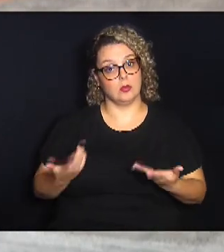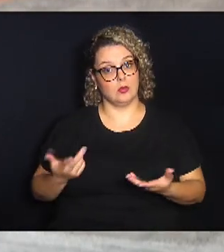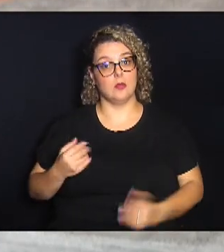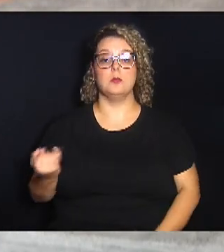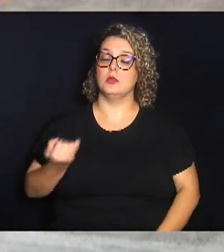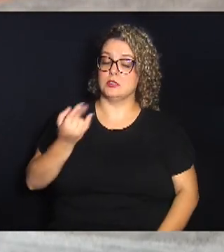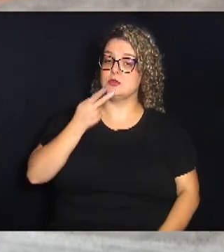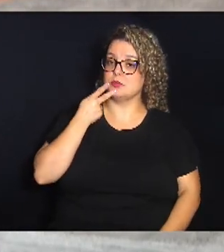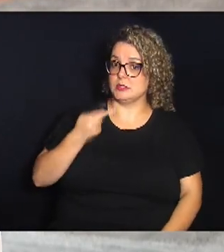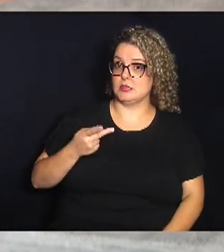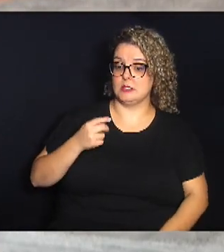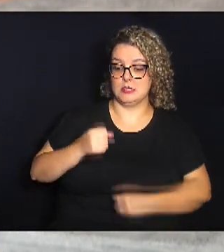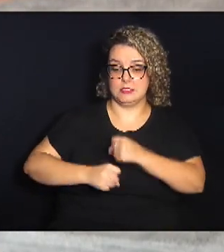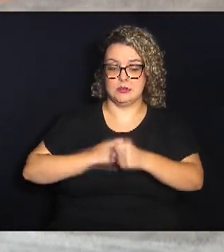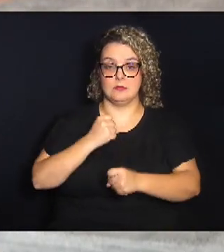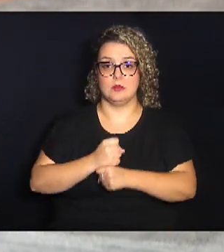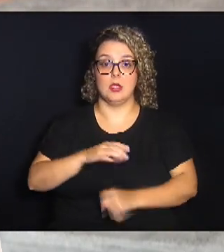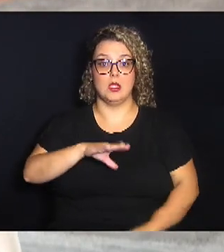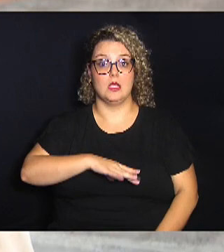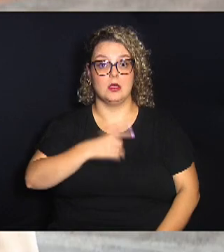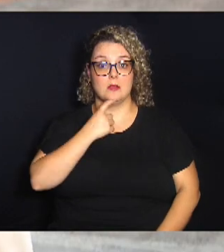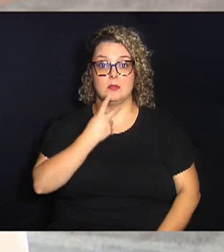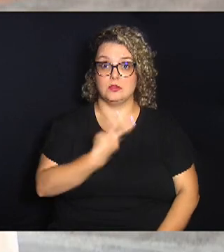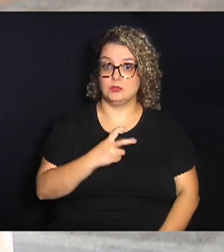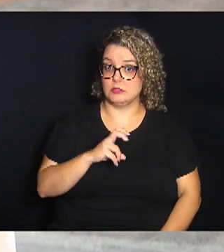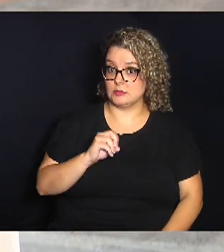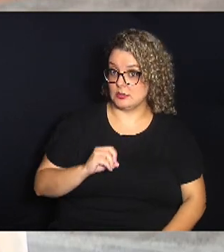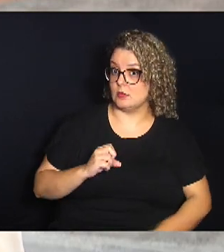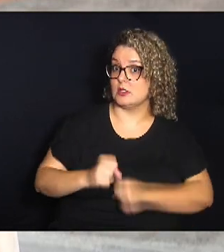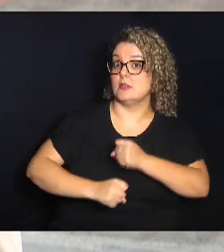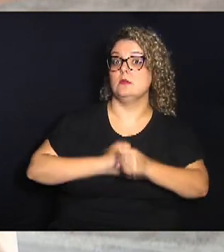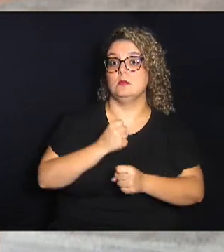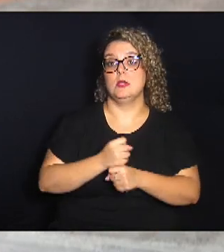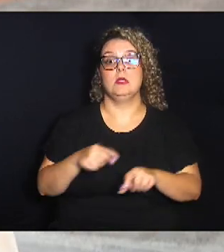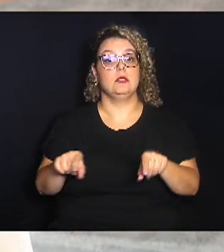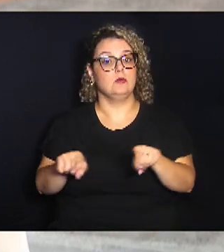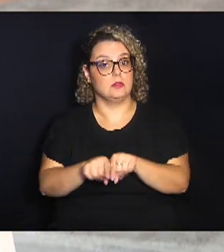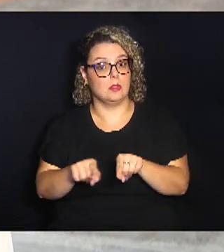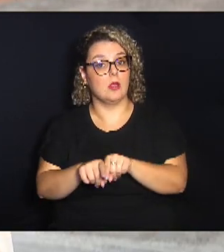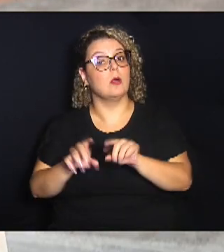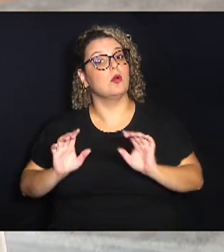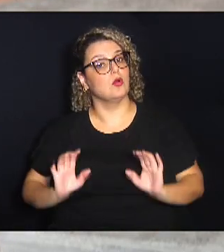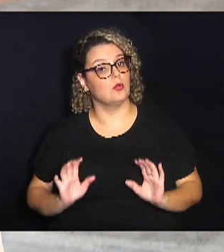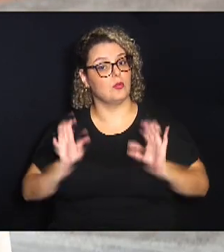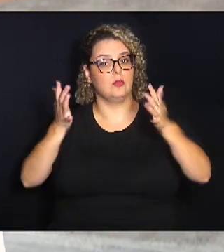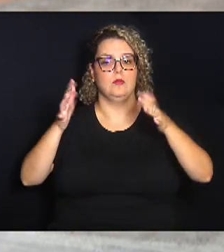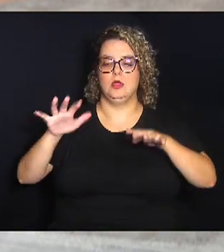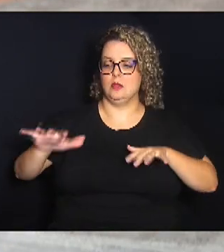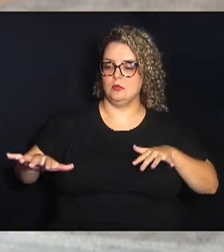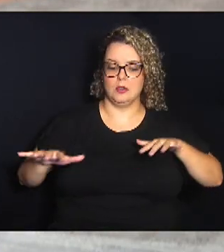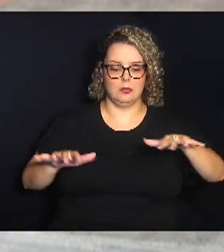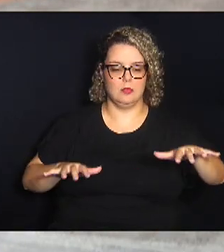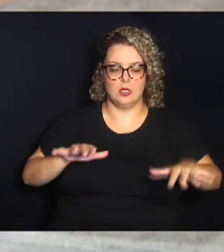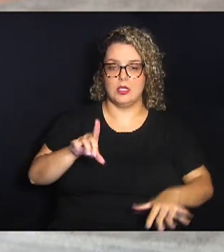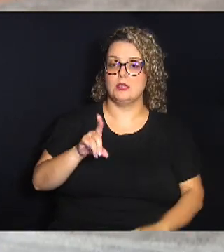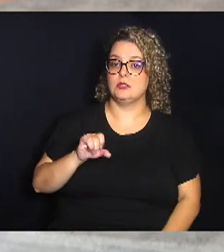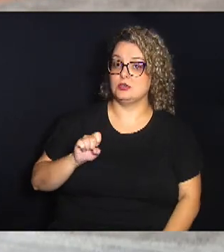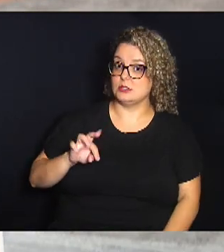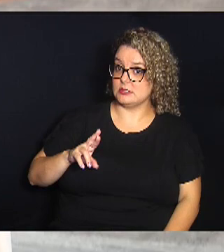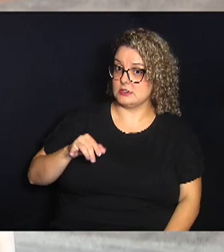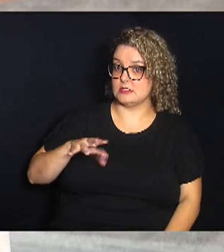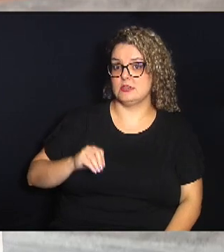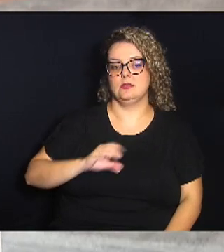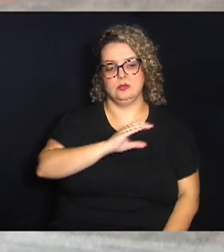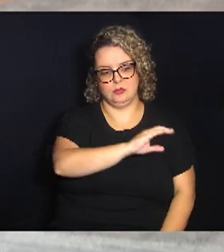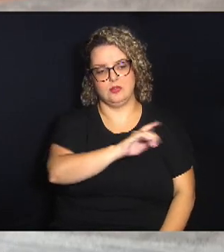ressaltar que, nesse ano, Campinas celebra 250 anos. Então, também, celebrar os distritos de Campinas, principalmente aí o do